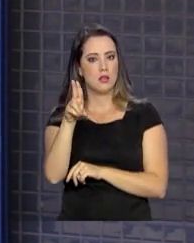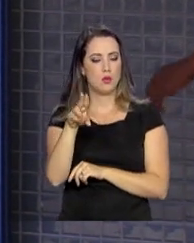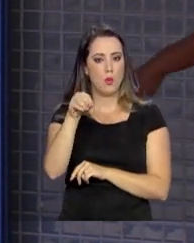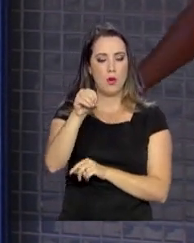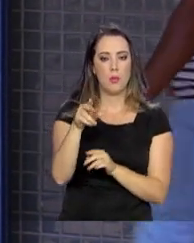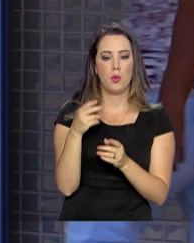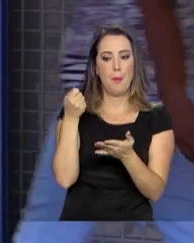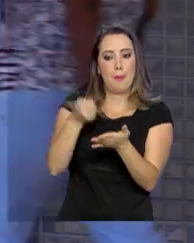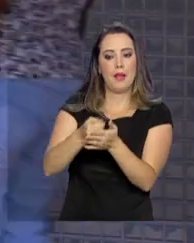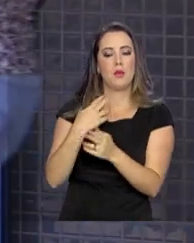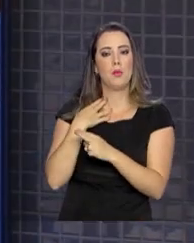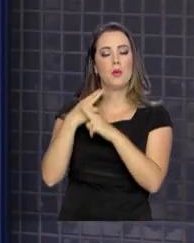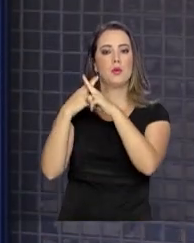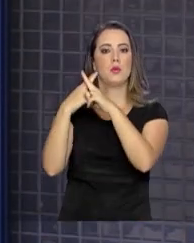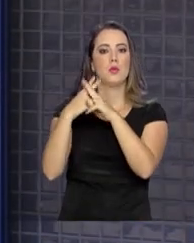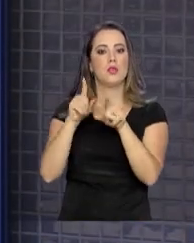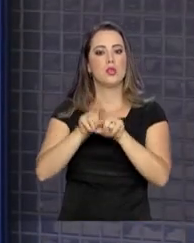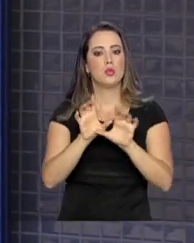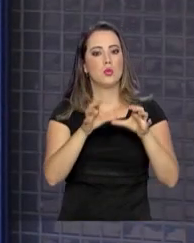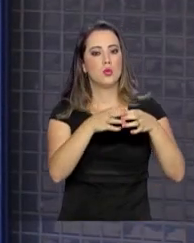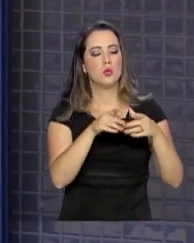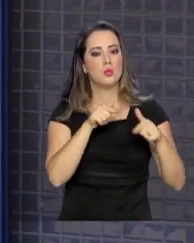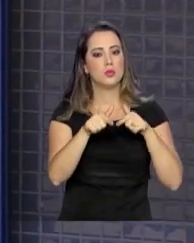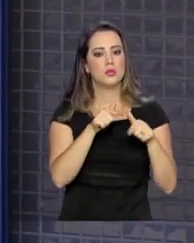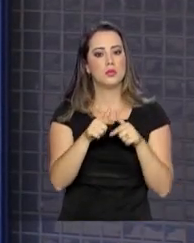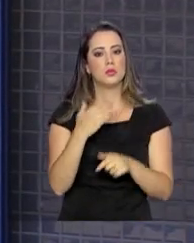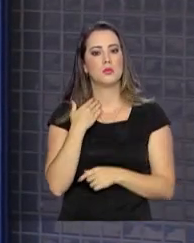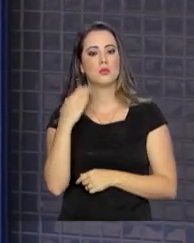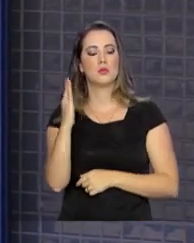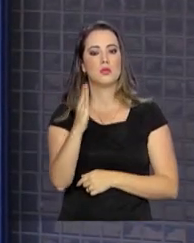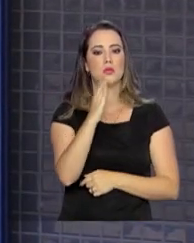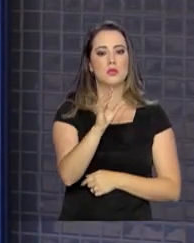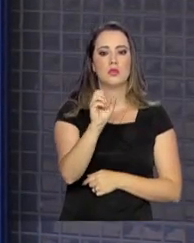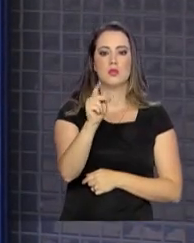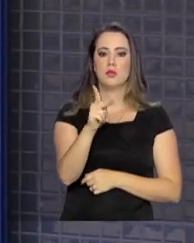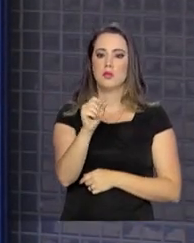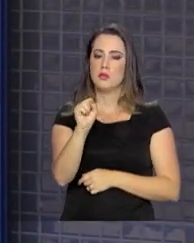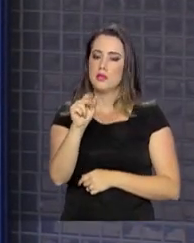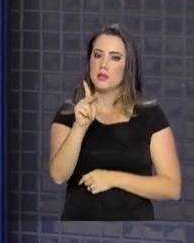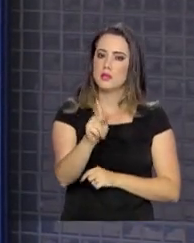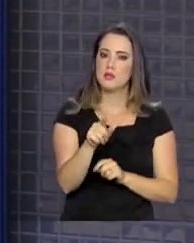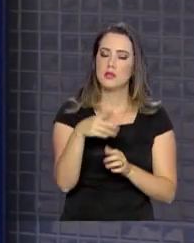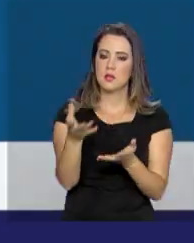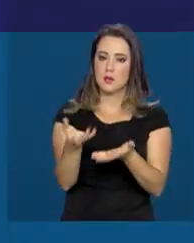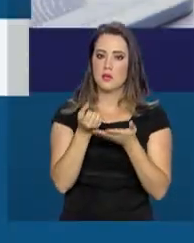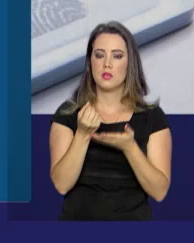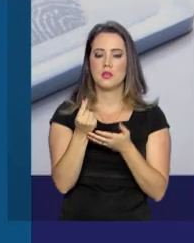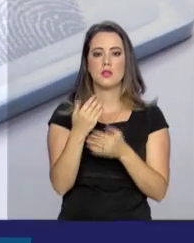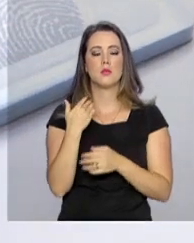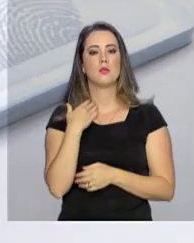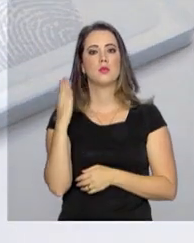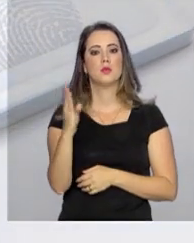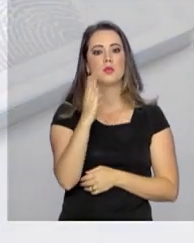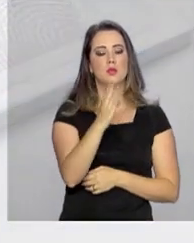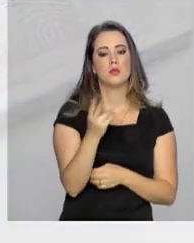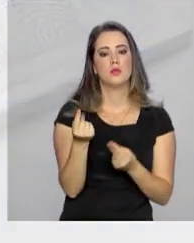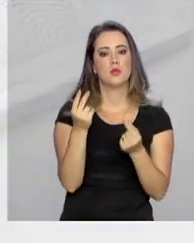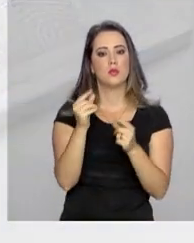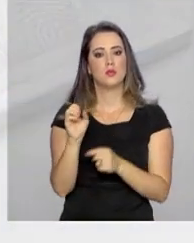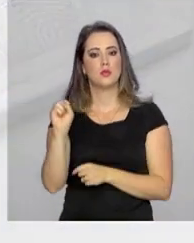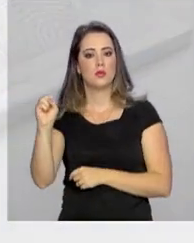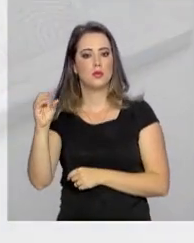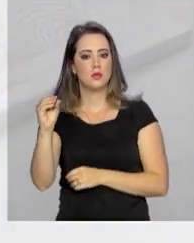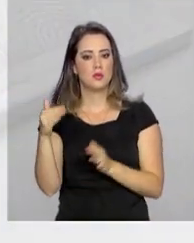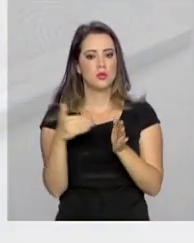Caixa Econômica Federal. Já o servidor público tem o PASEP e recebe pelo Banco do Brasil. O valor do abono vai de